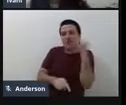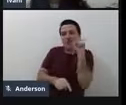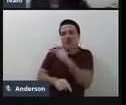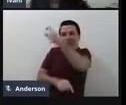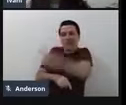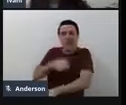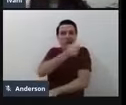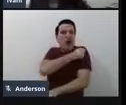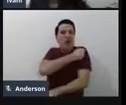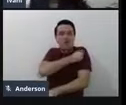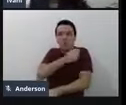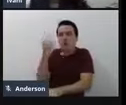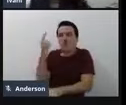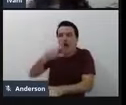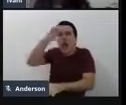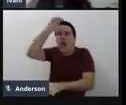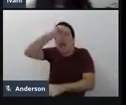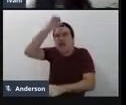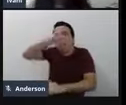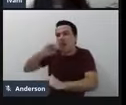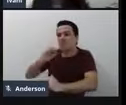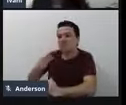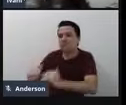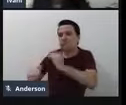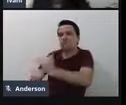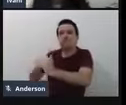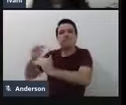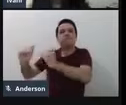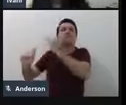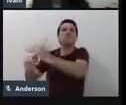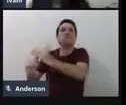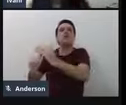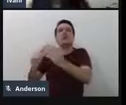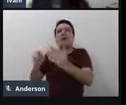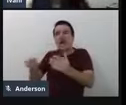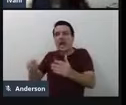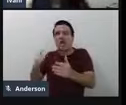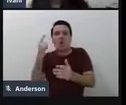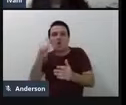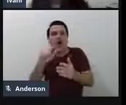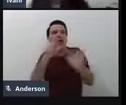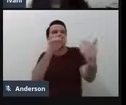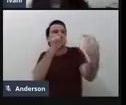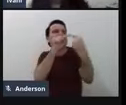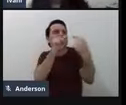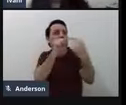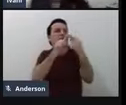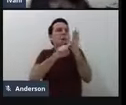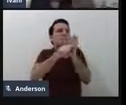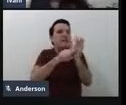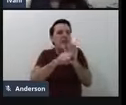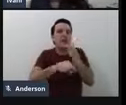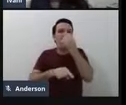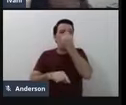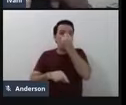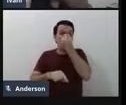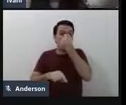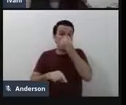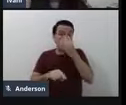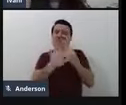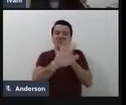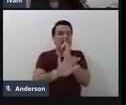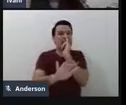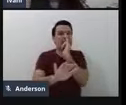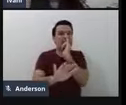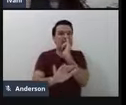adolescente vai precisar pesquisar, ou enfim, né, utilizar no computador. Vamos dar um